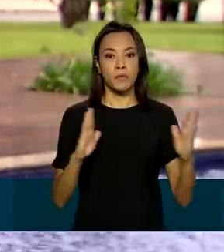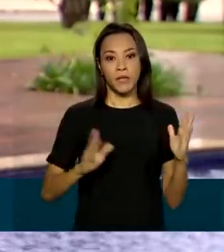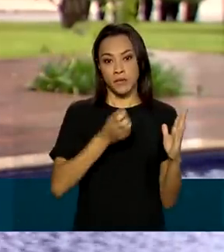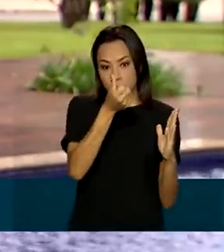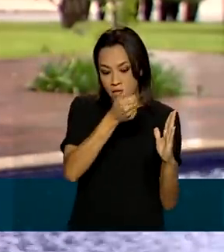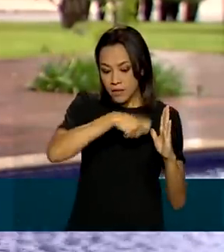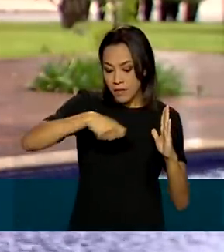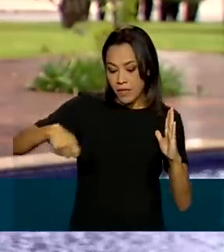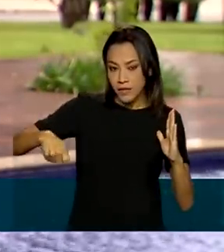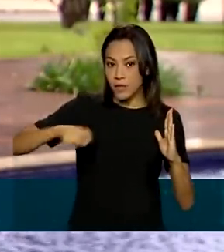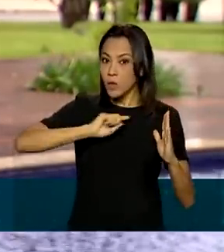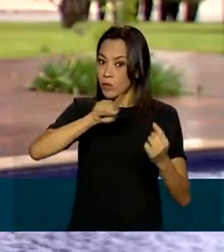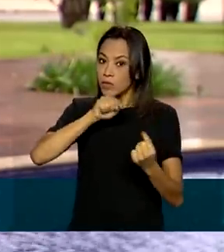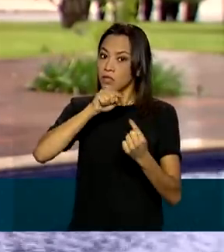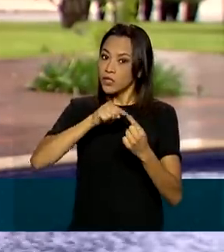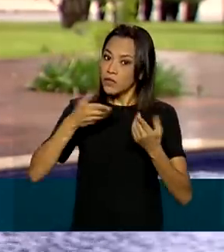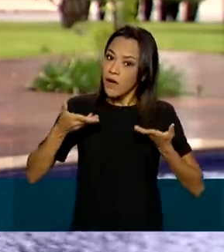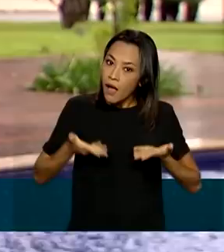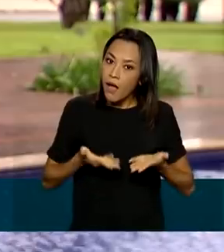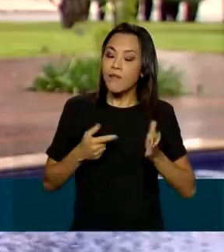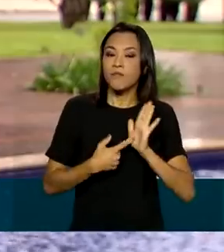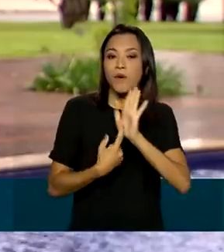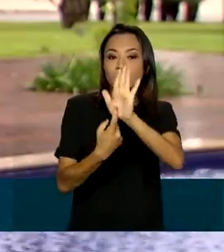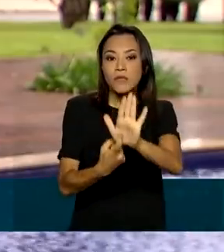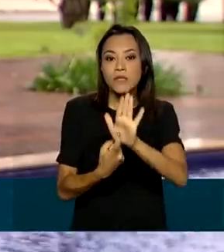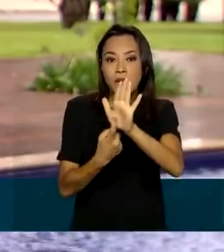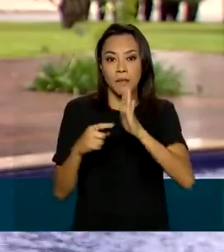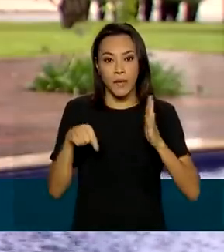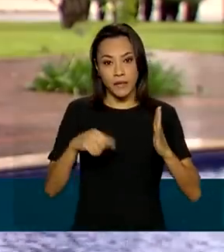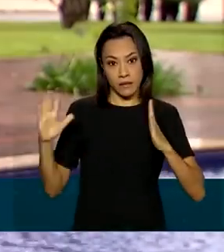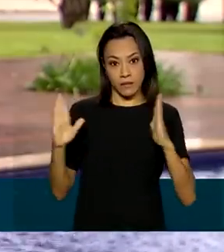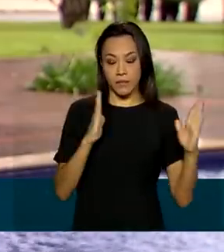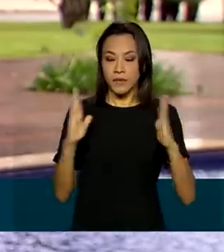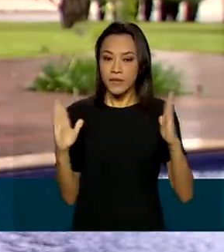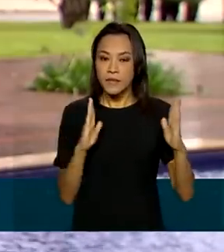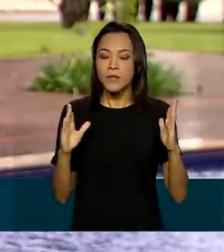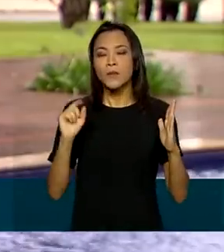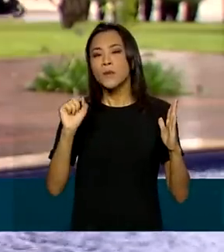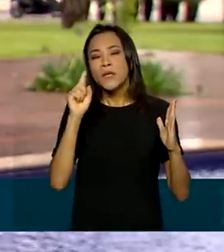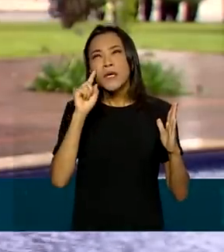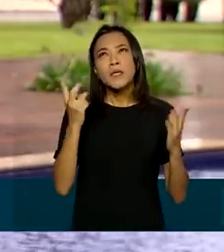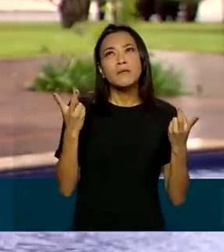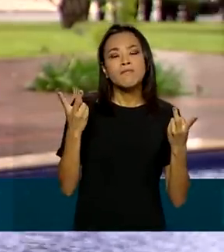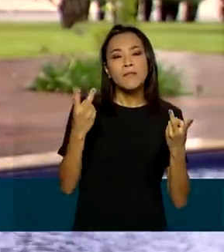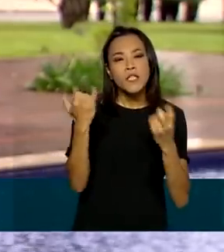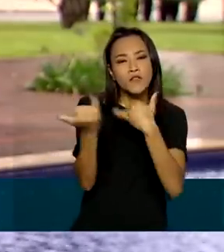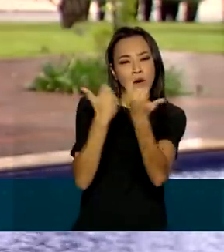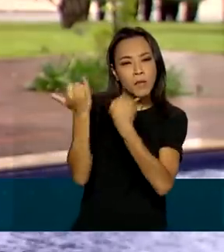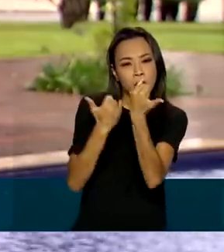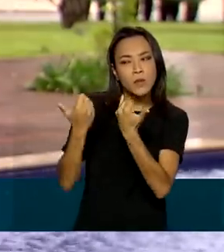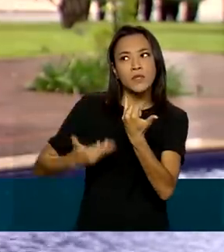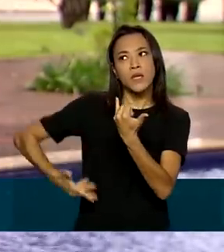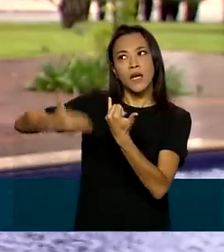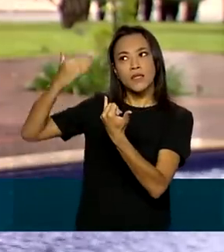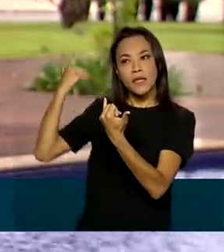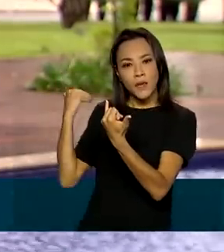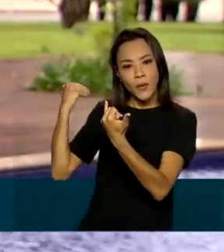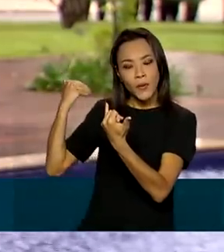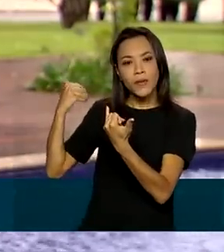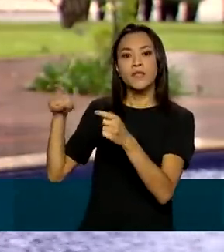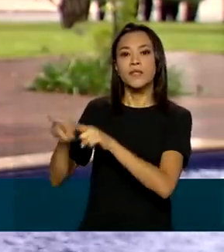meses. A ideia é mostrar a tendência para o período com base na observação de dados passados e no